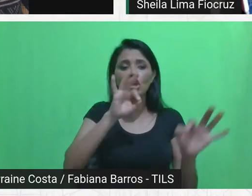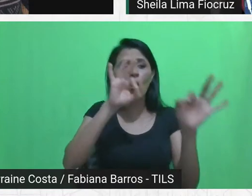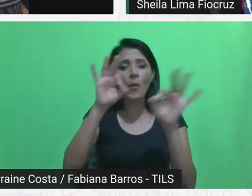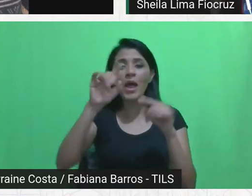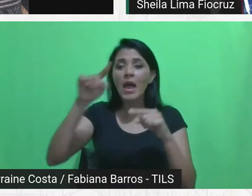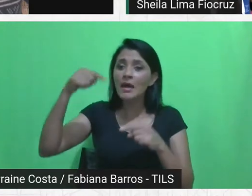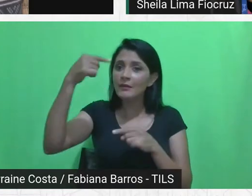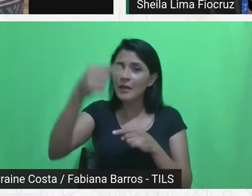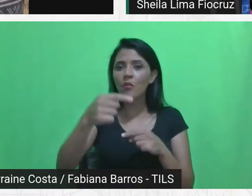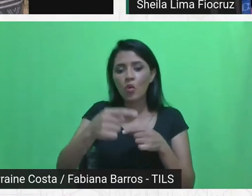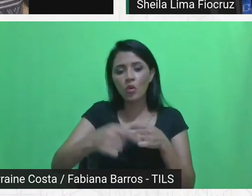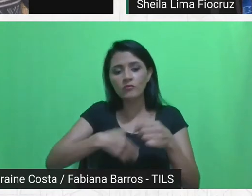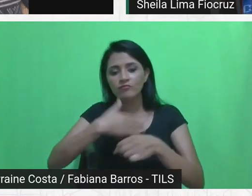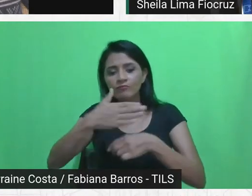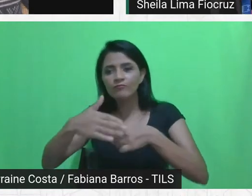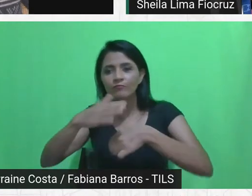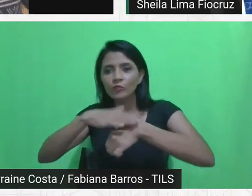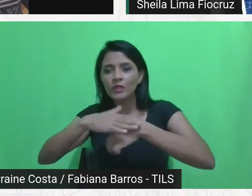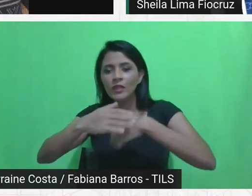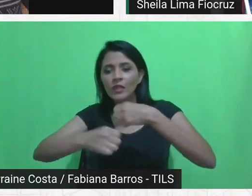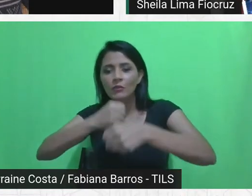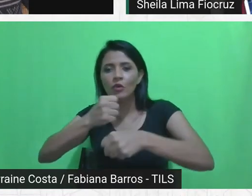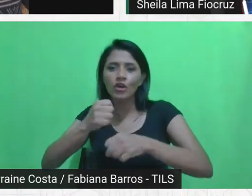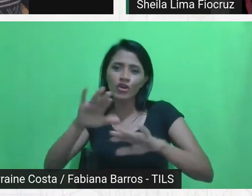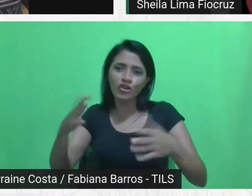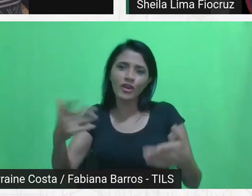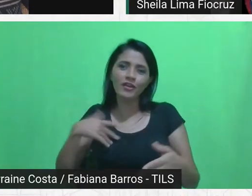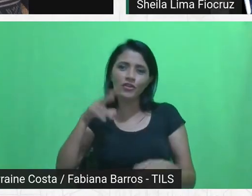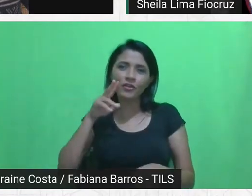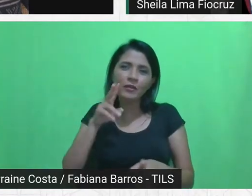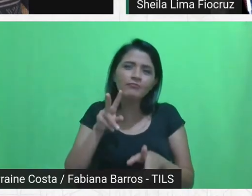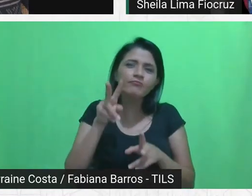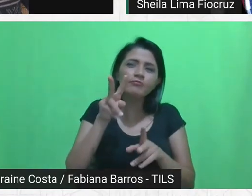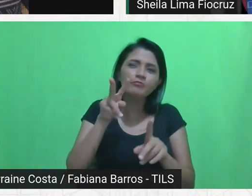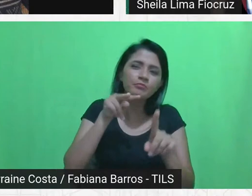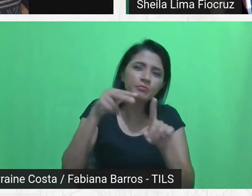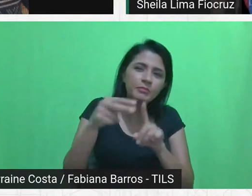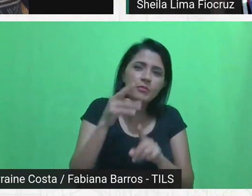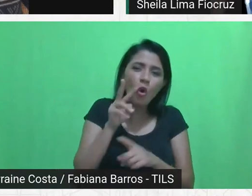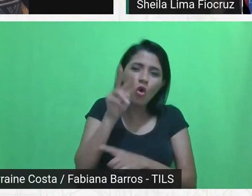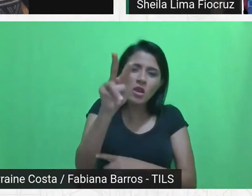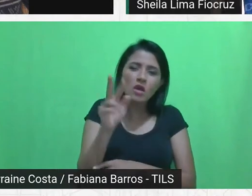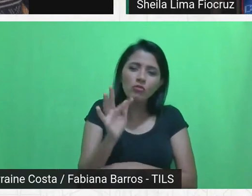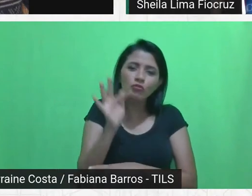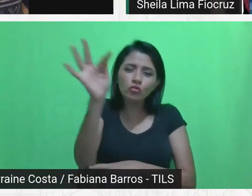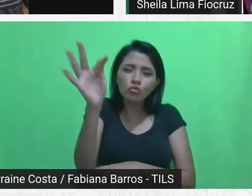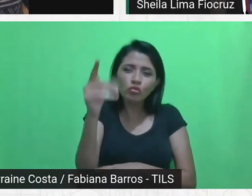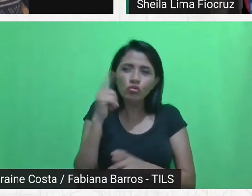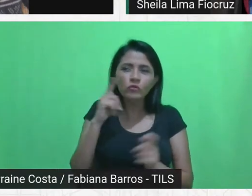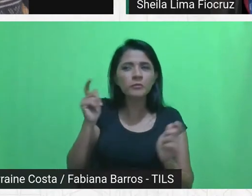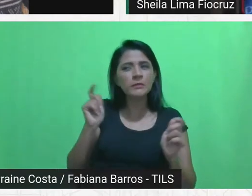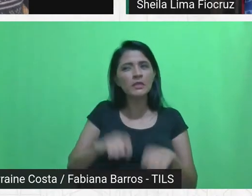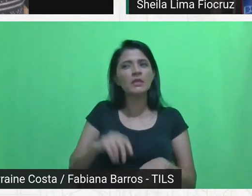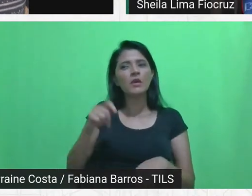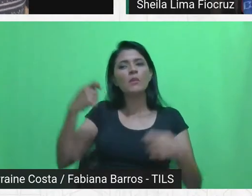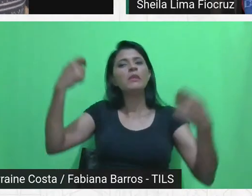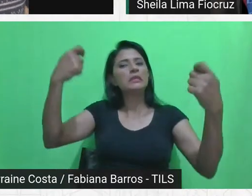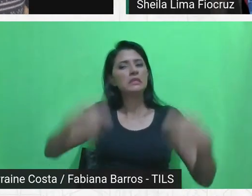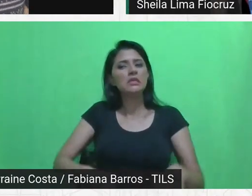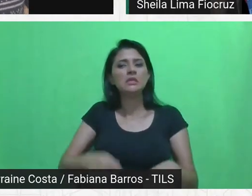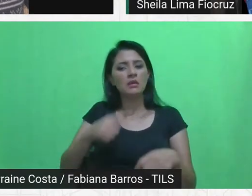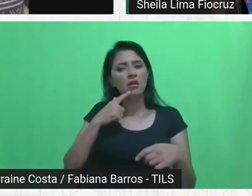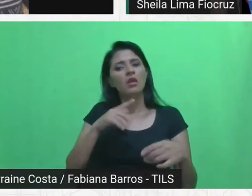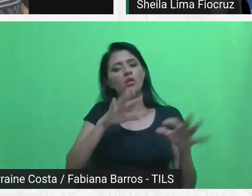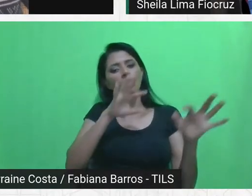tempo, já que a gente está olhando para o futuro para prever a residência necessária, acompanhar esses jovens que estão sendo